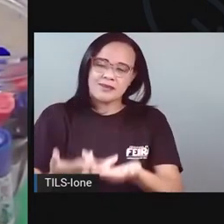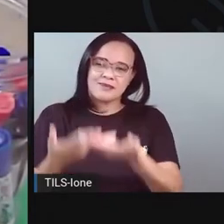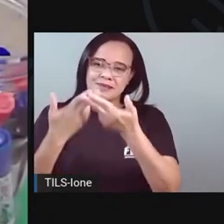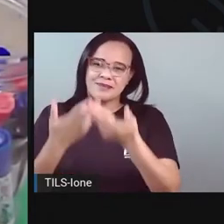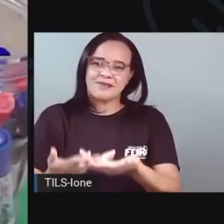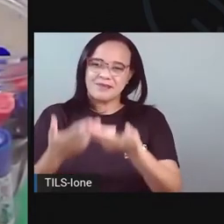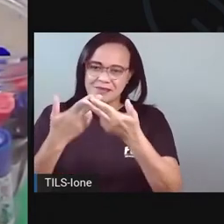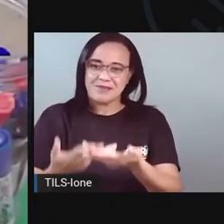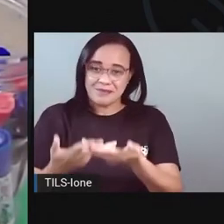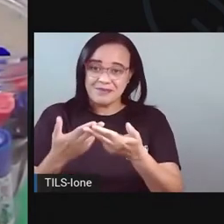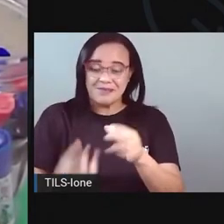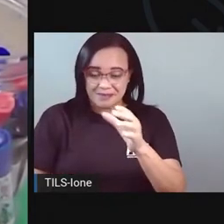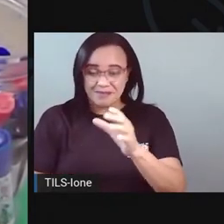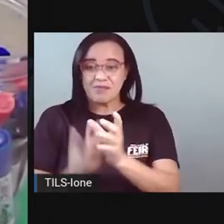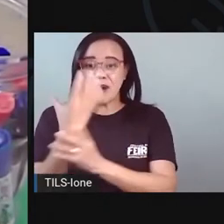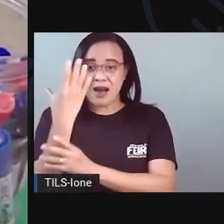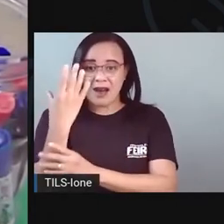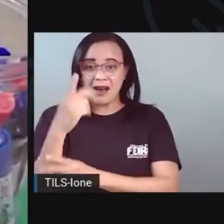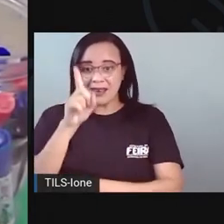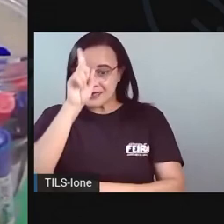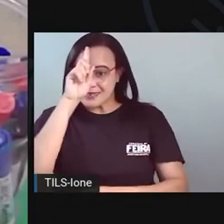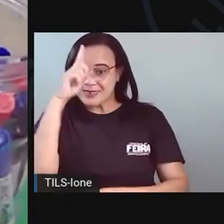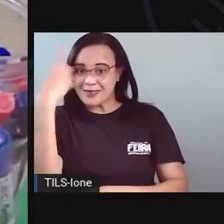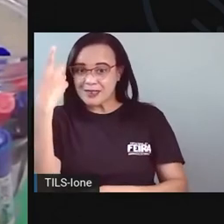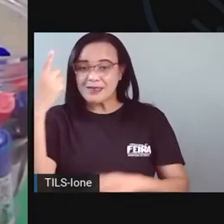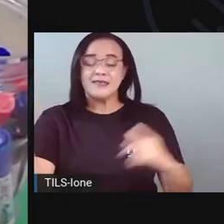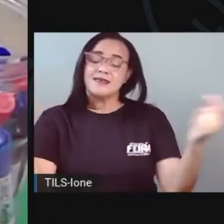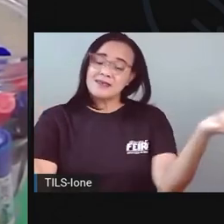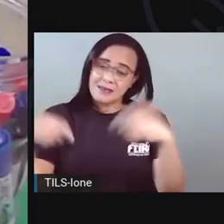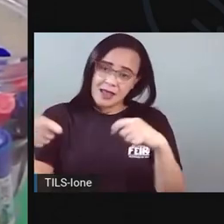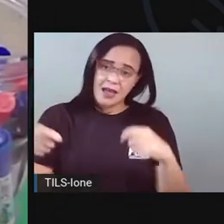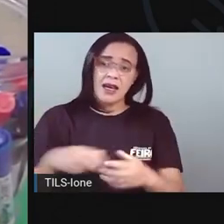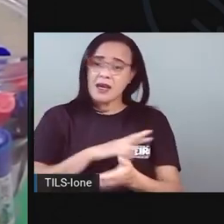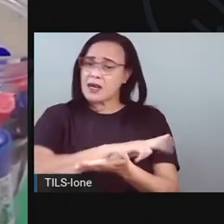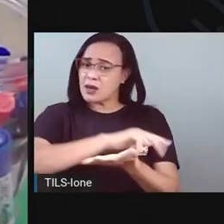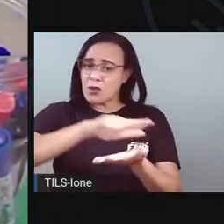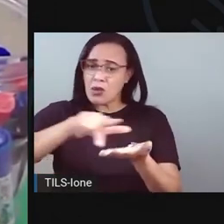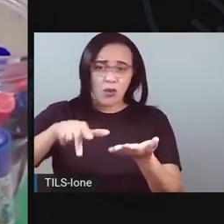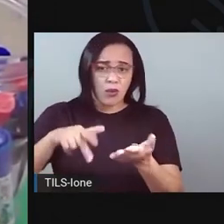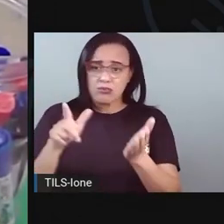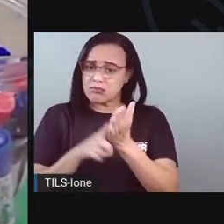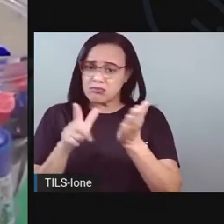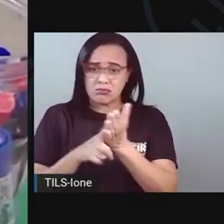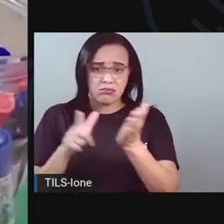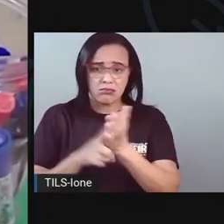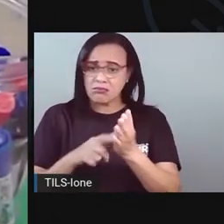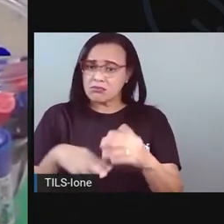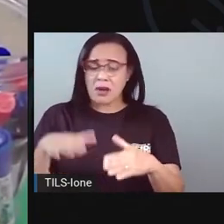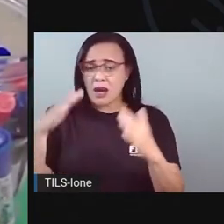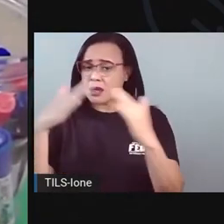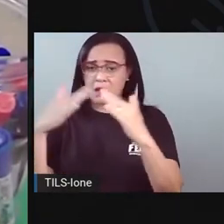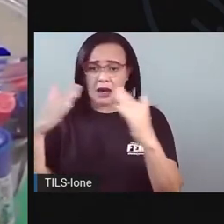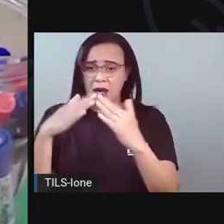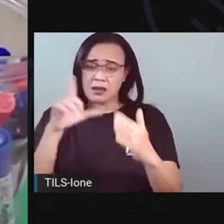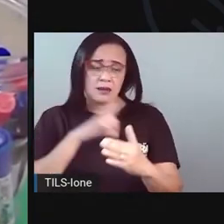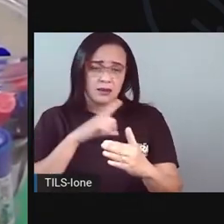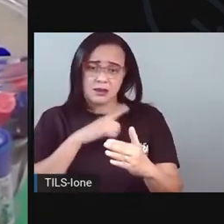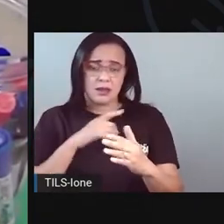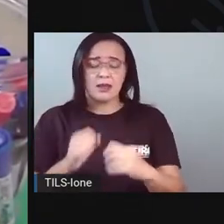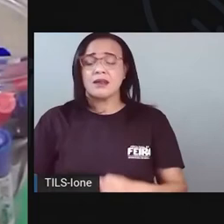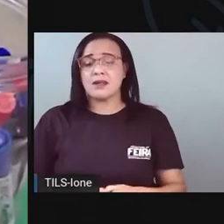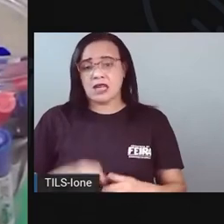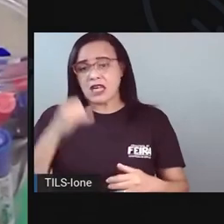criatividade, né? A gente vai fazendo com o a gente tem em casa. Papel, papelão, errou, tenta outra